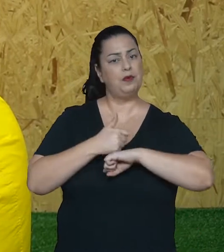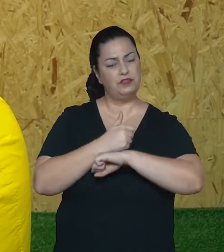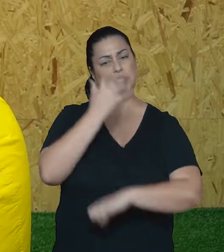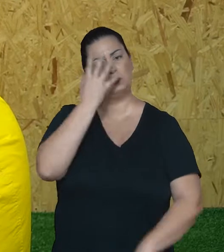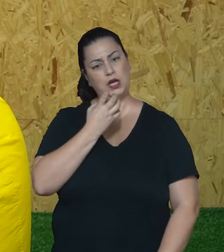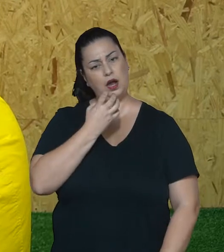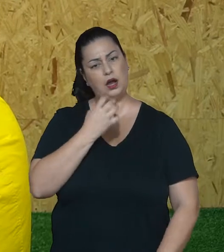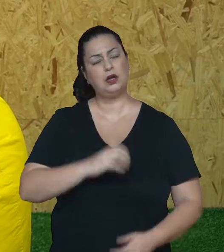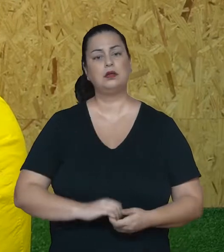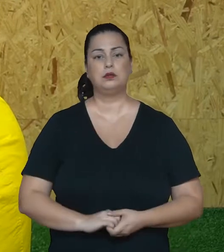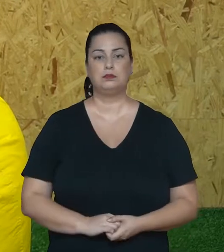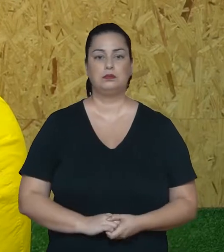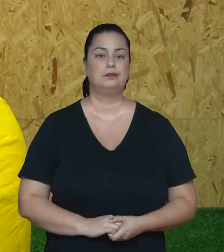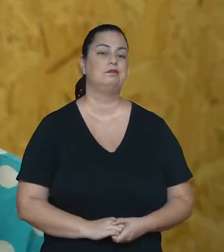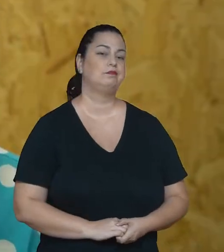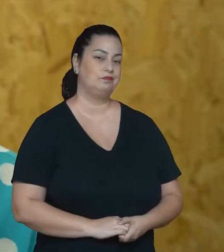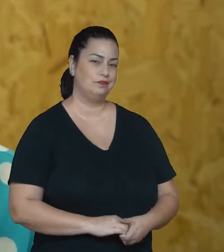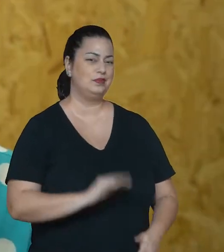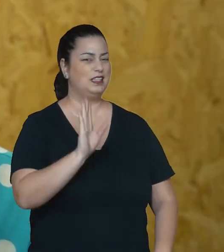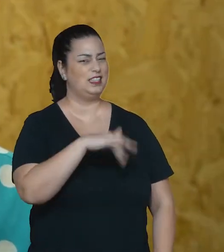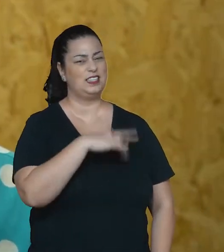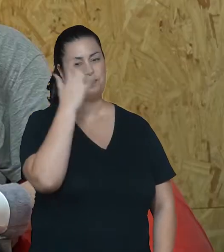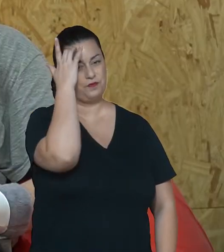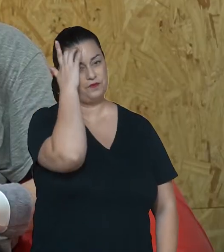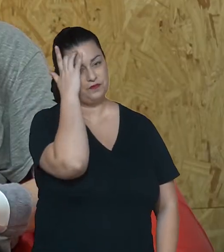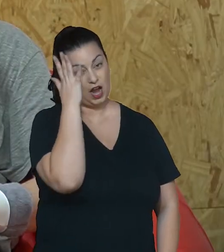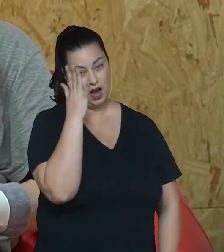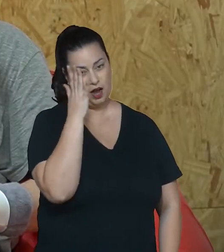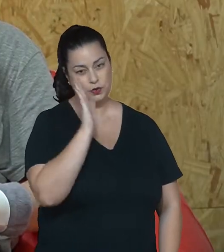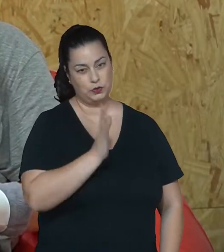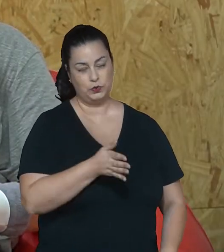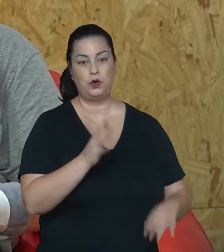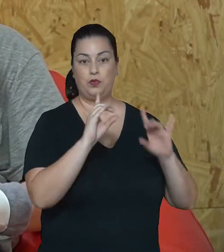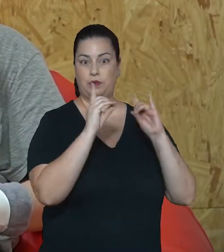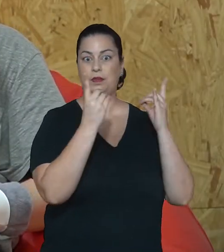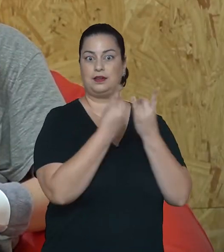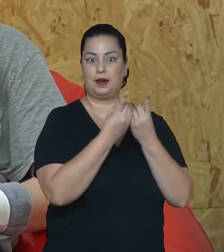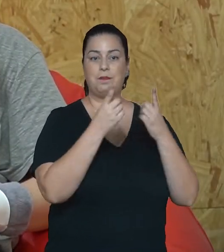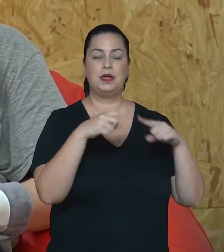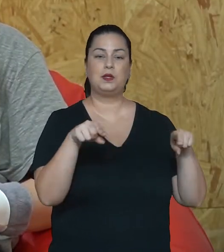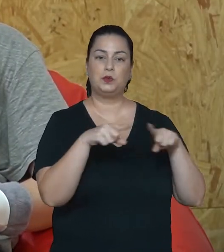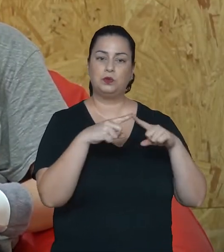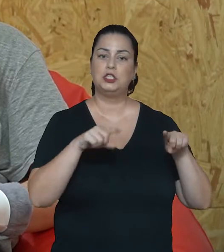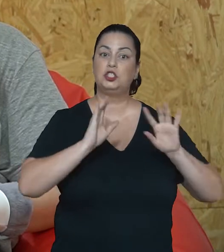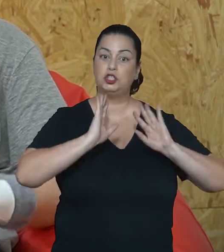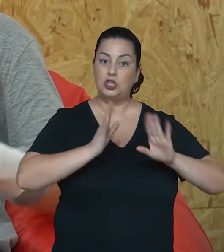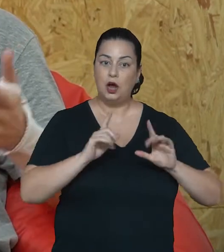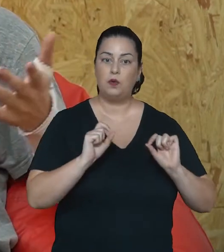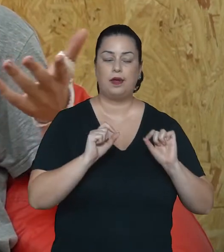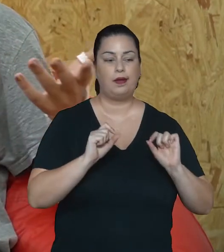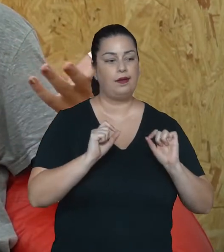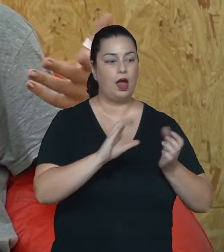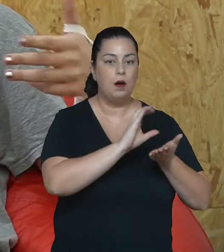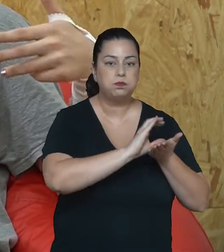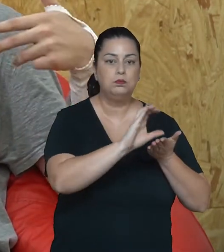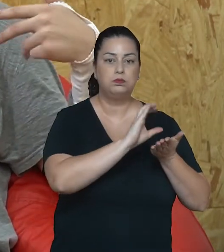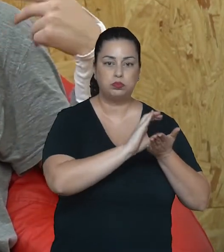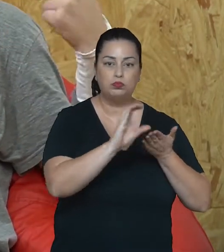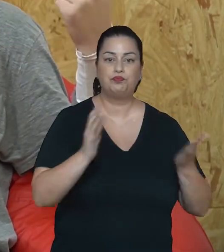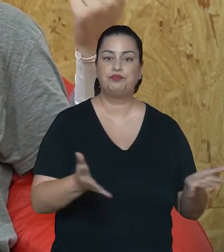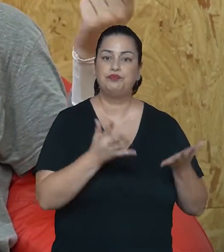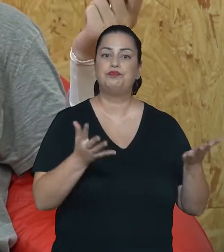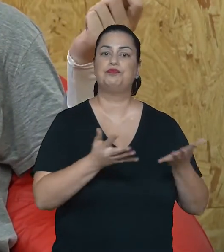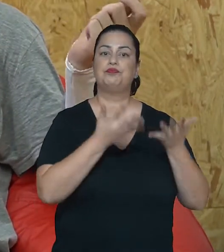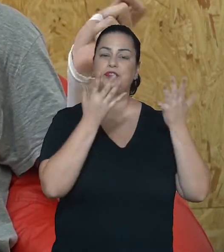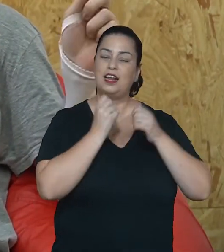consigo convencer a minha família de que isso é sério? Ah, isso é fácil. O departamento de